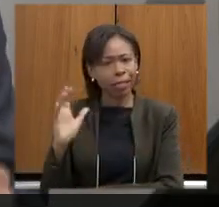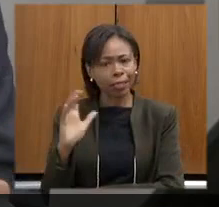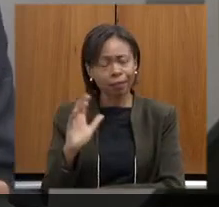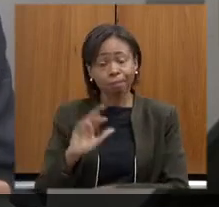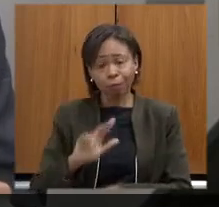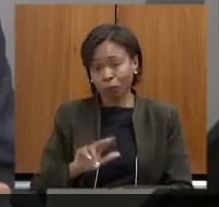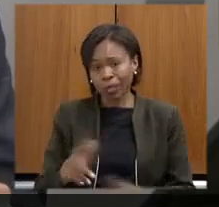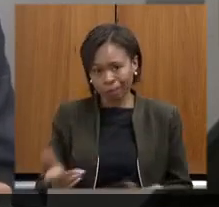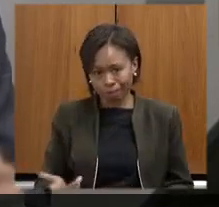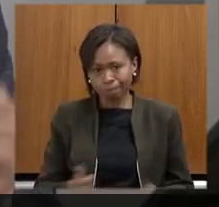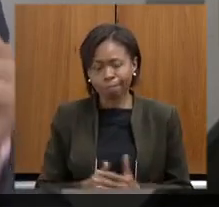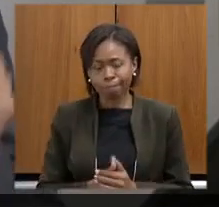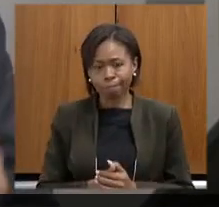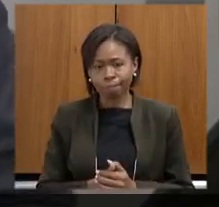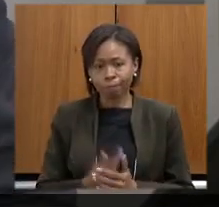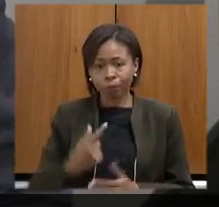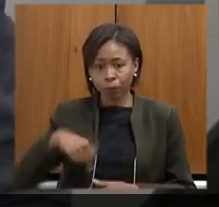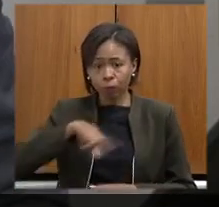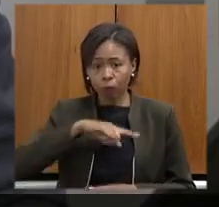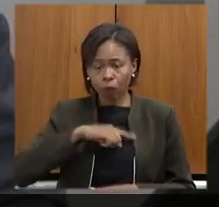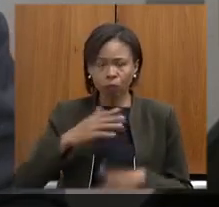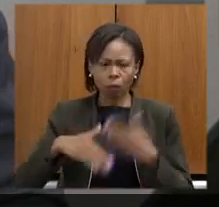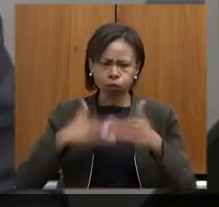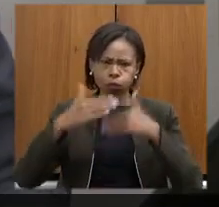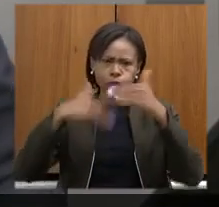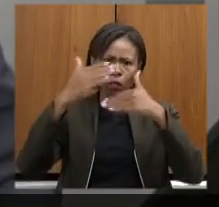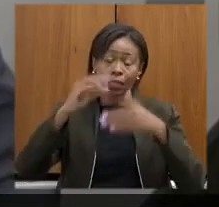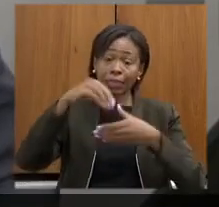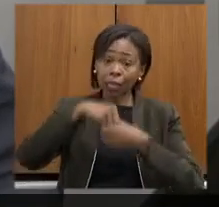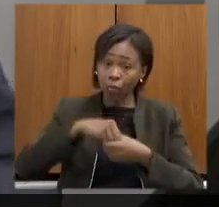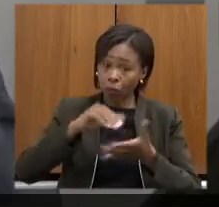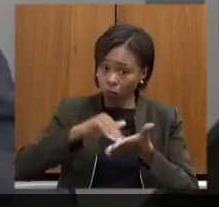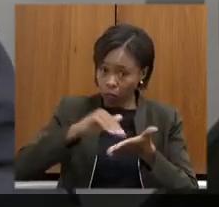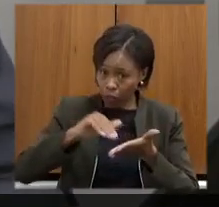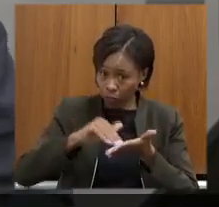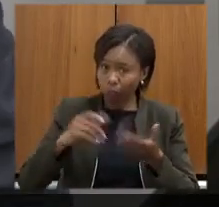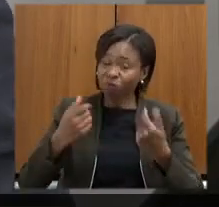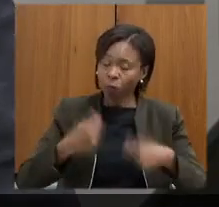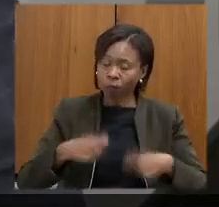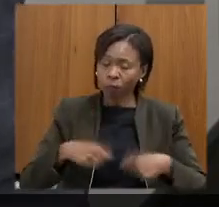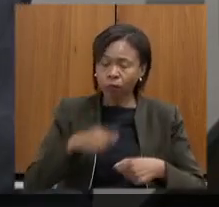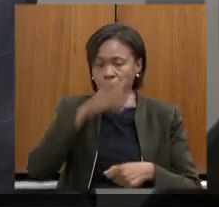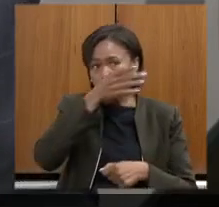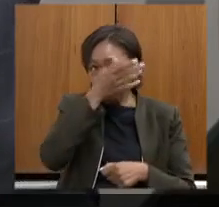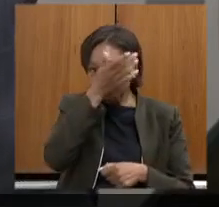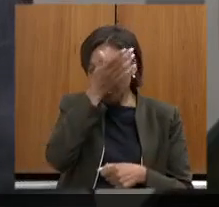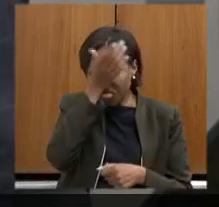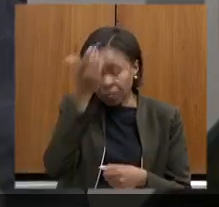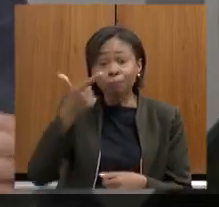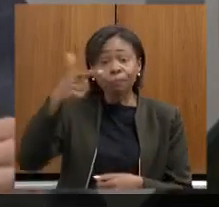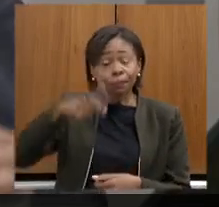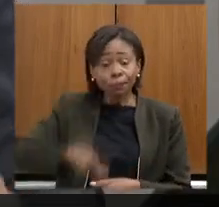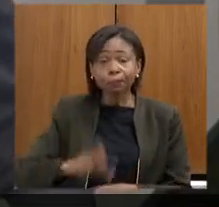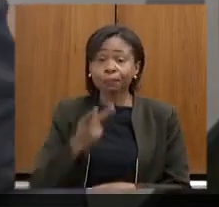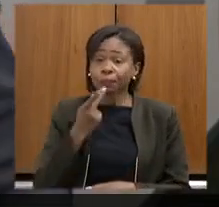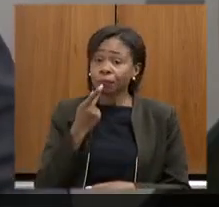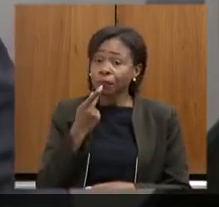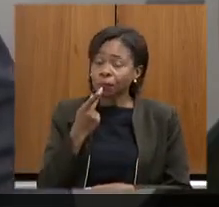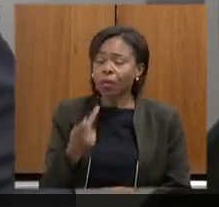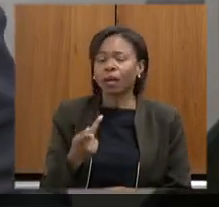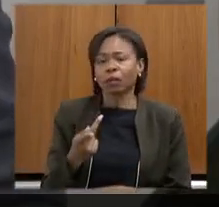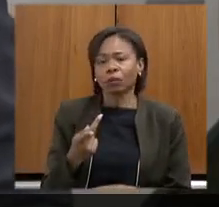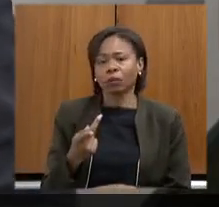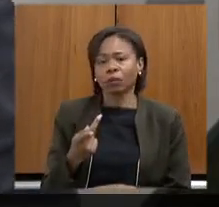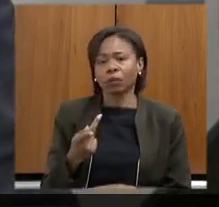avanço que nós temos que ter na secretaria de meio ambiente e aí mais uma vez eu chamo a atenção do governo